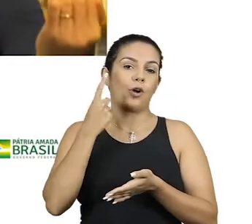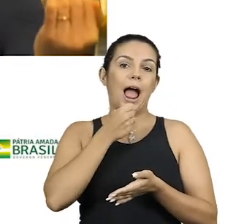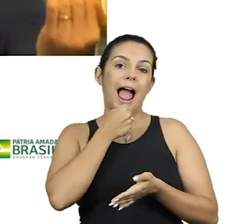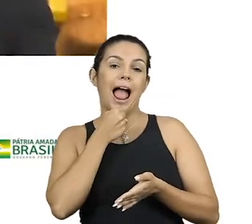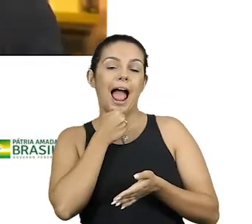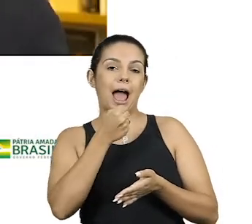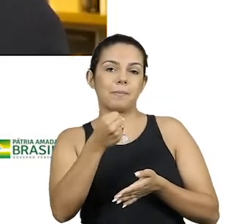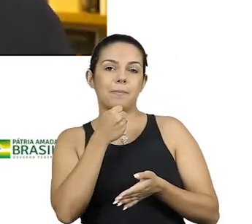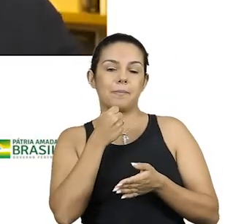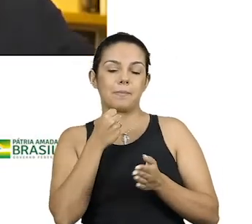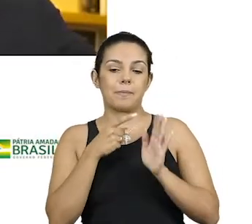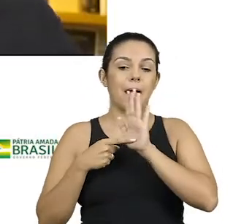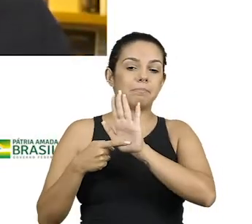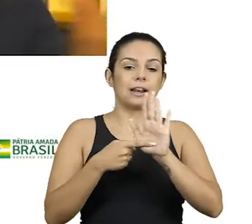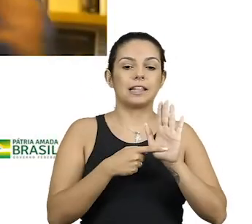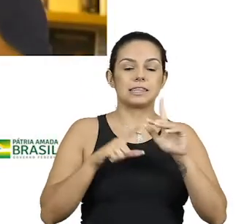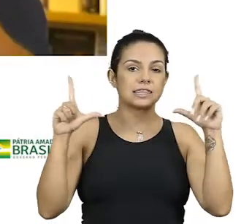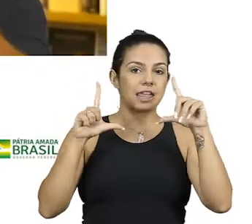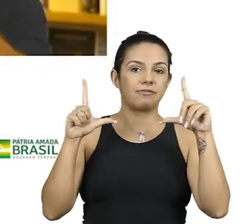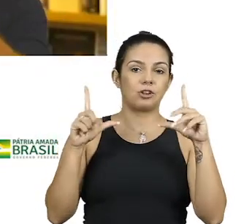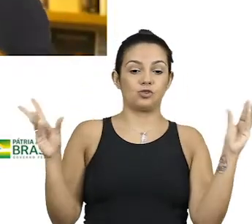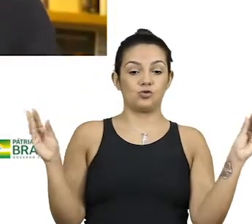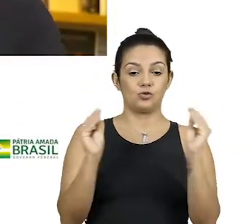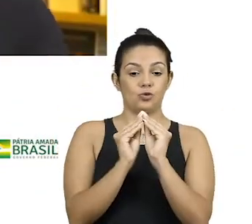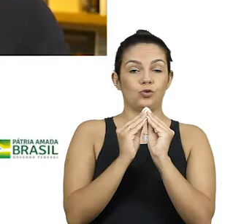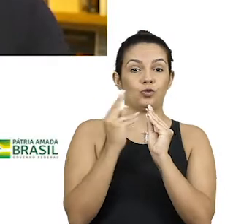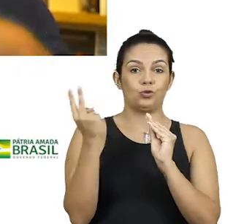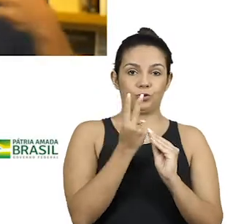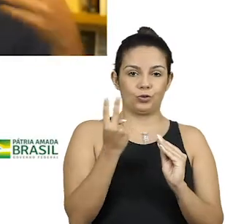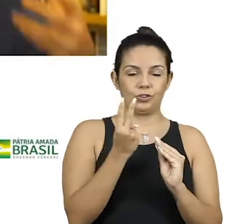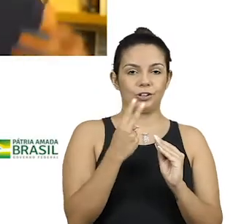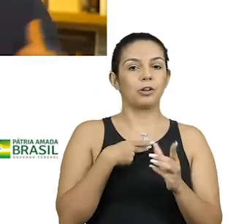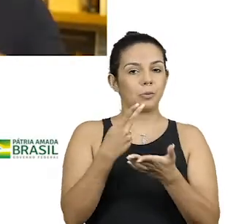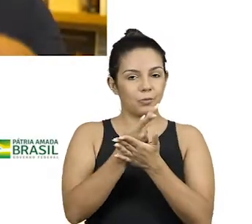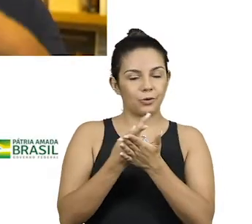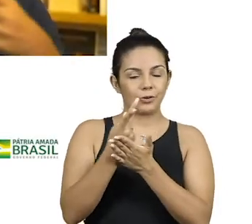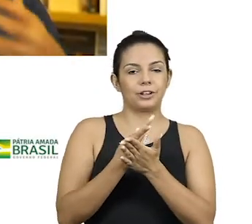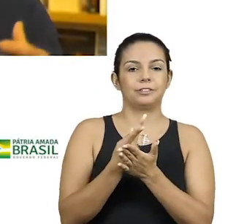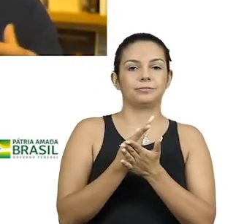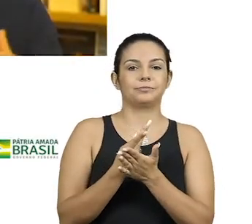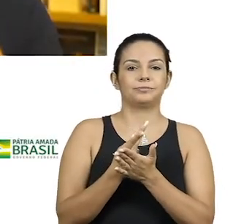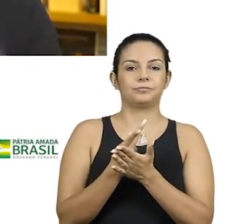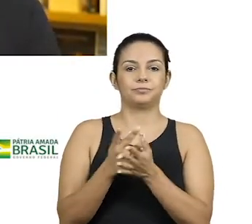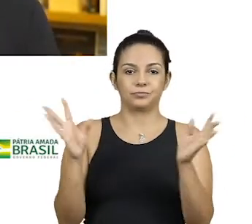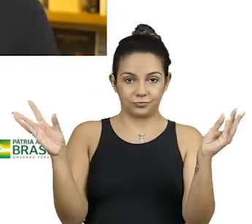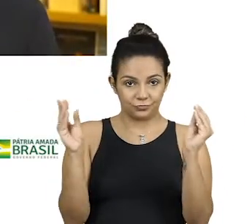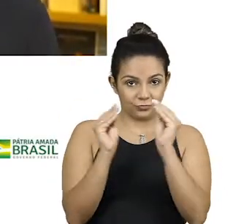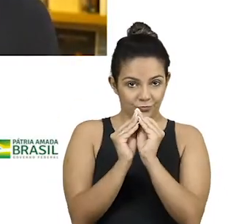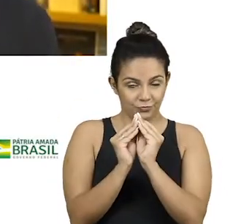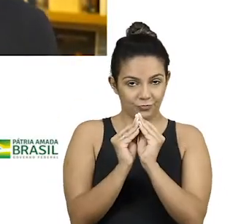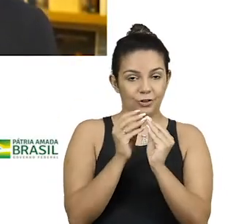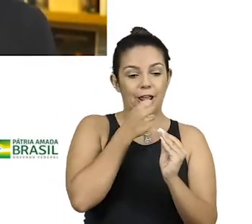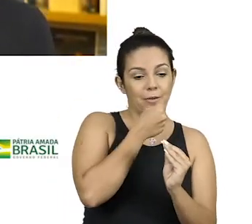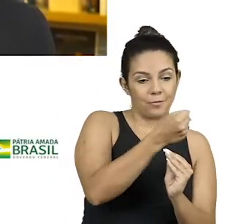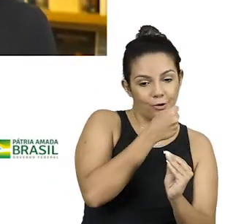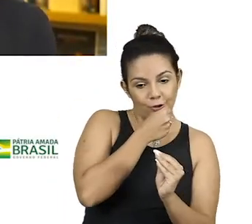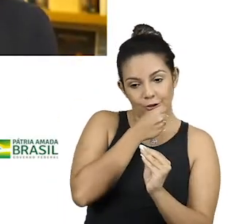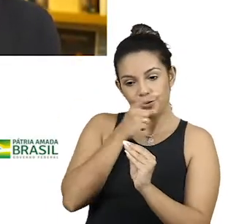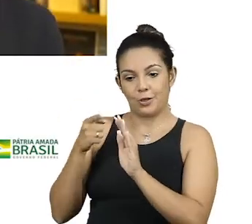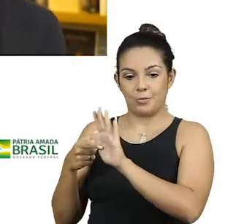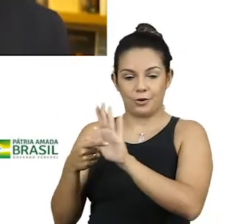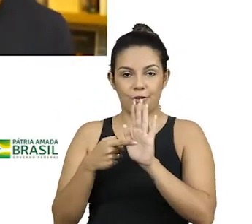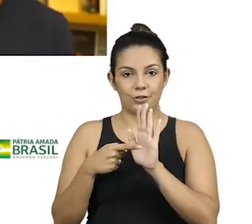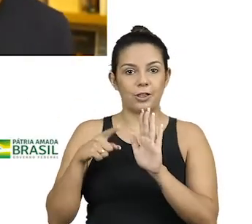apresentador de TV popular. Como é que eu vou juntar essas duas coisas? Aí procurei ir juntando isso primeiro com o programa Na